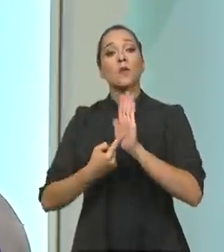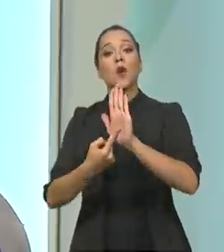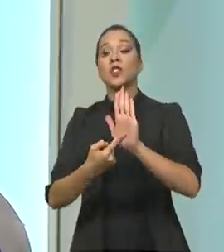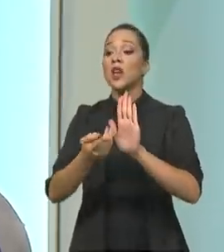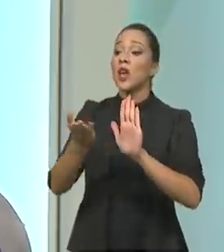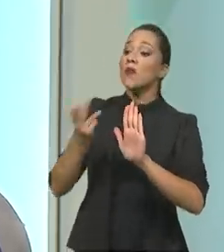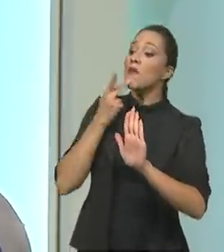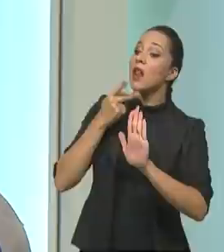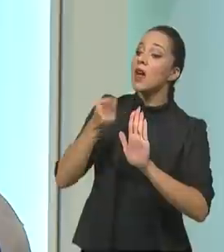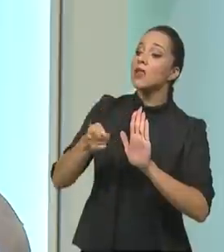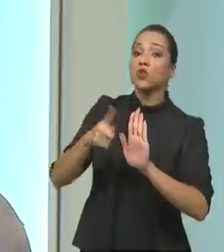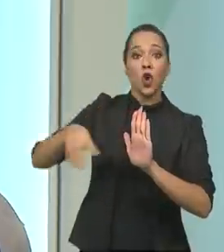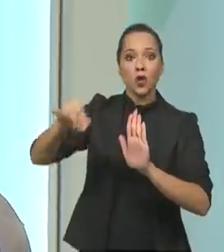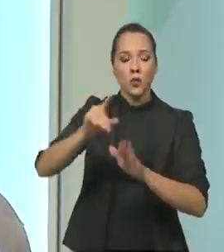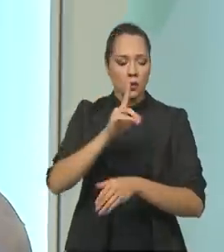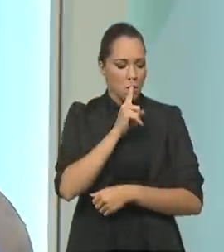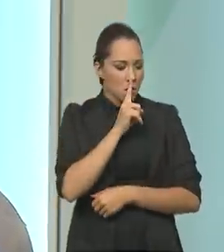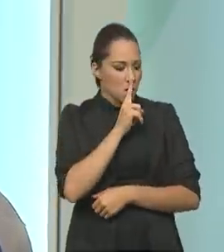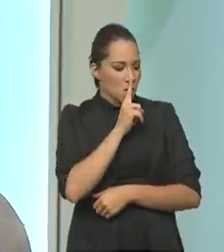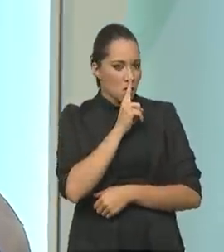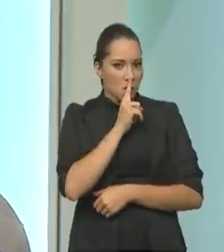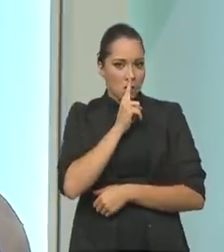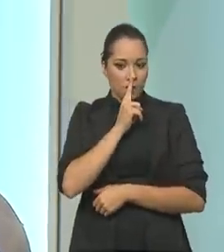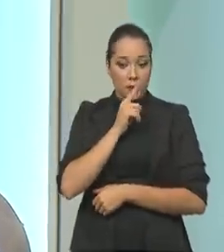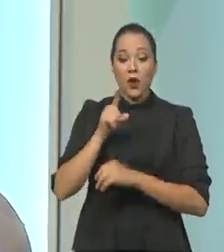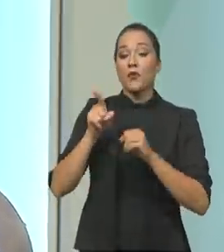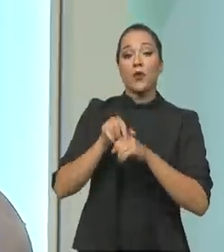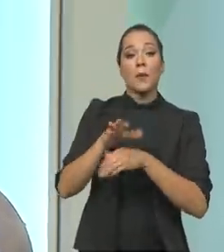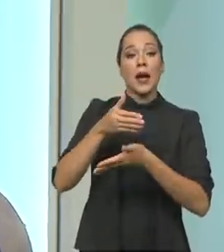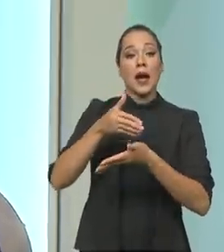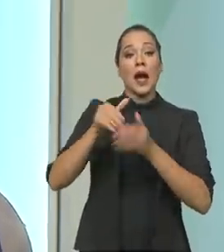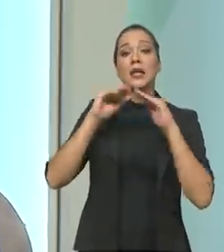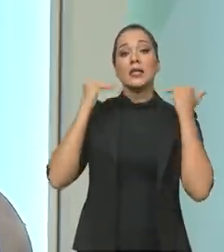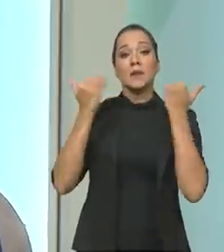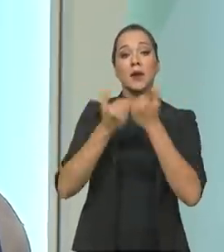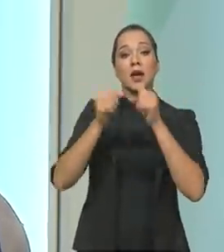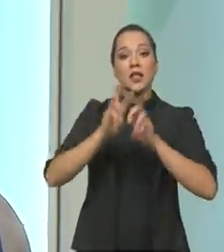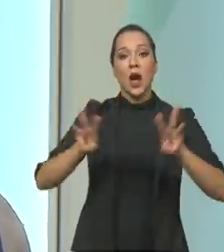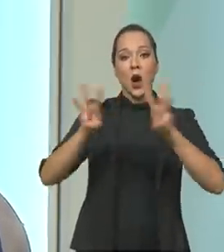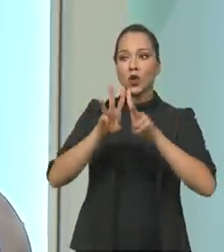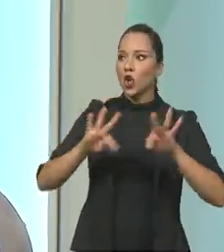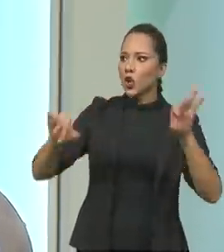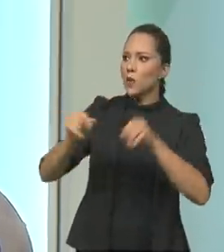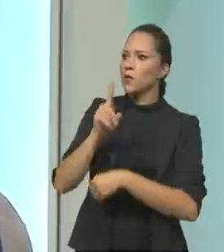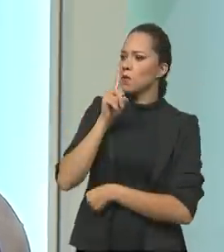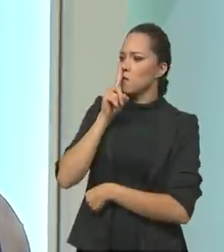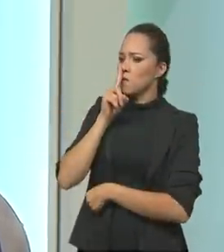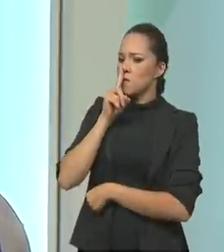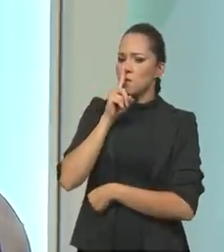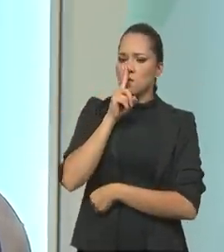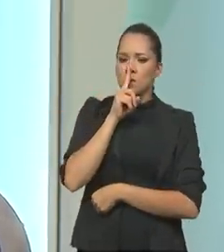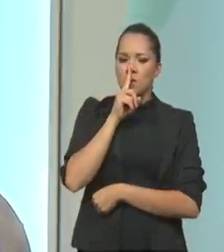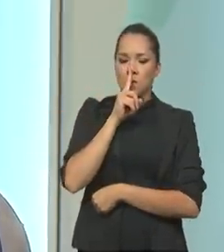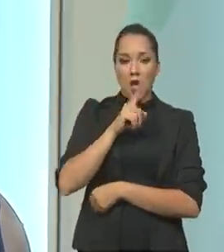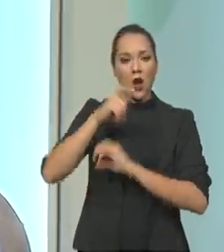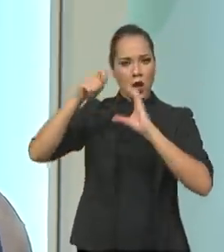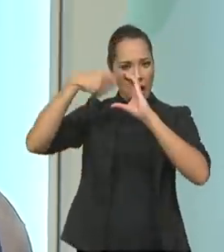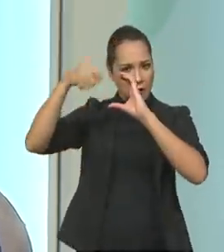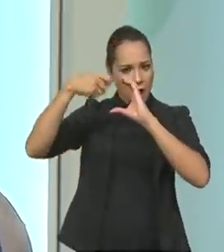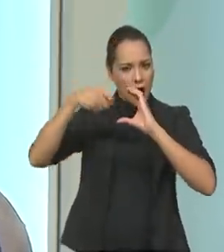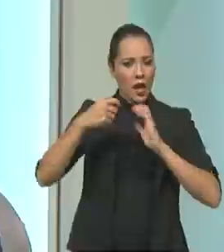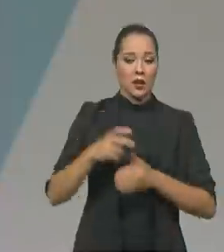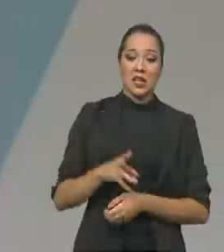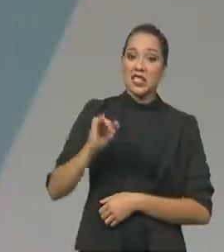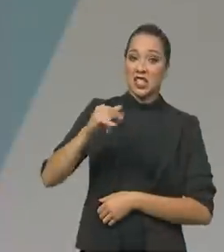caladinho. fui agora para a Assembleia Geral da ONU, falei todo mundo caladinho, gravei aqui a Hora do Brasil, se eu tivesse